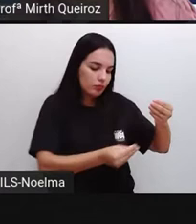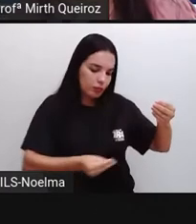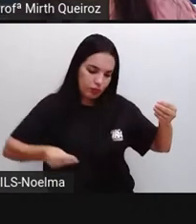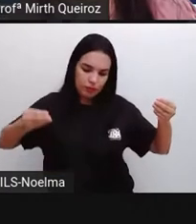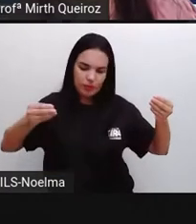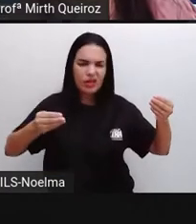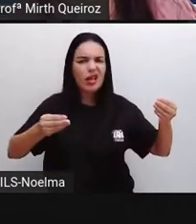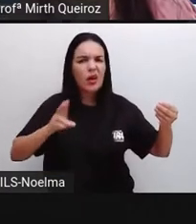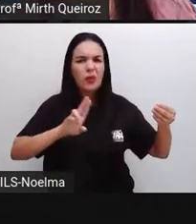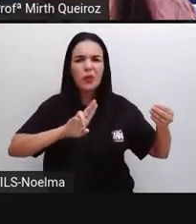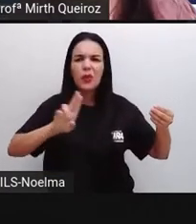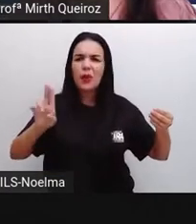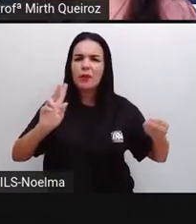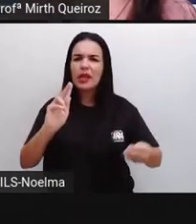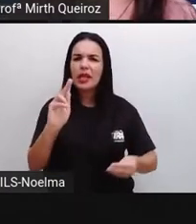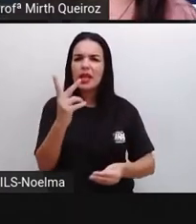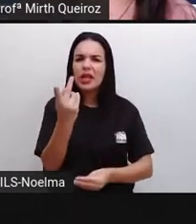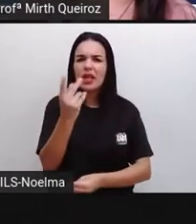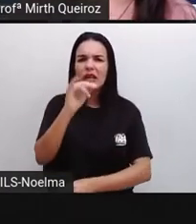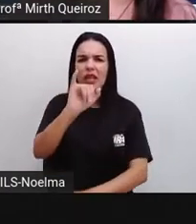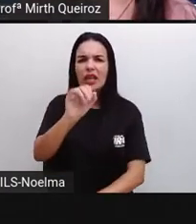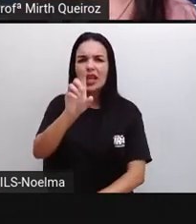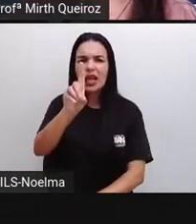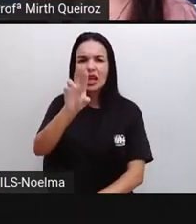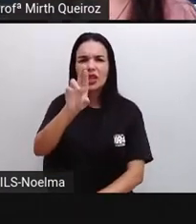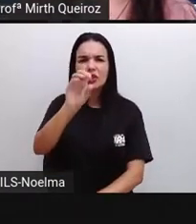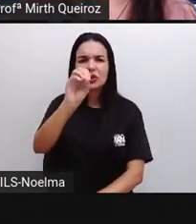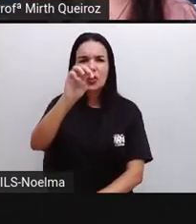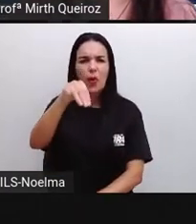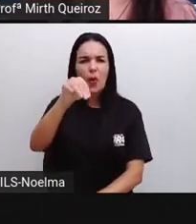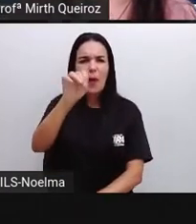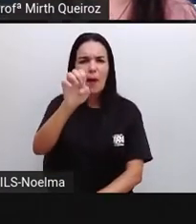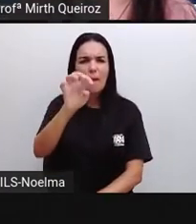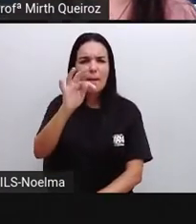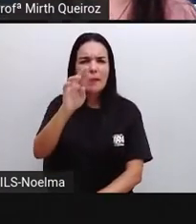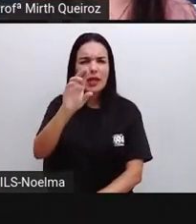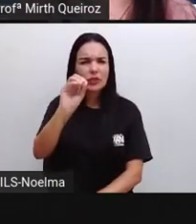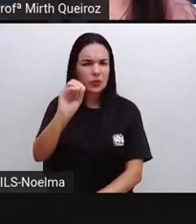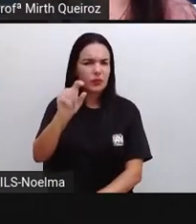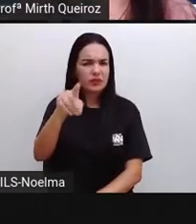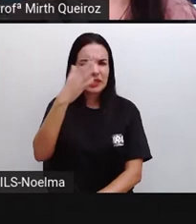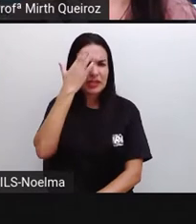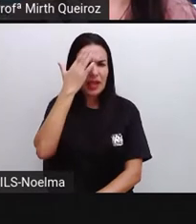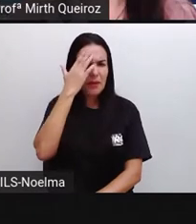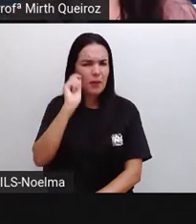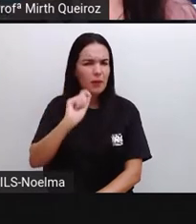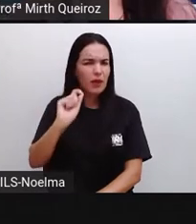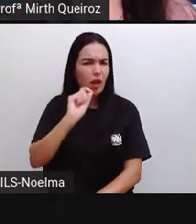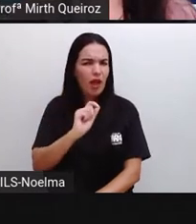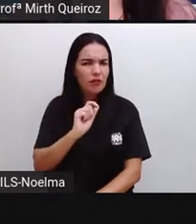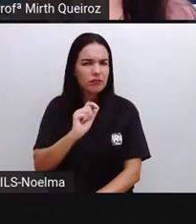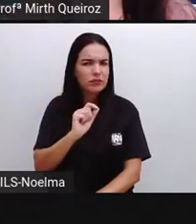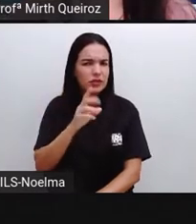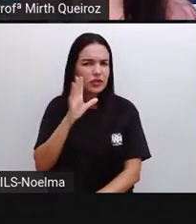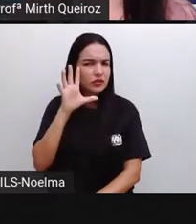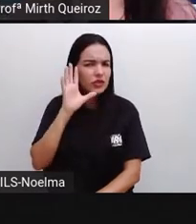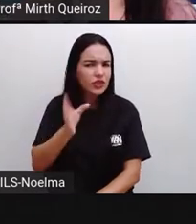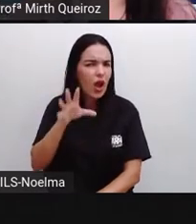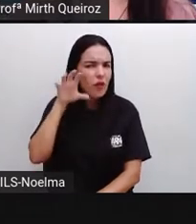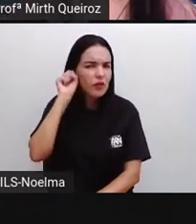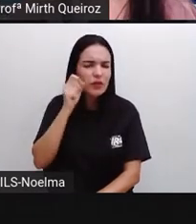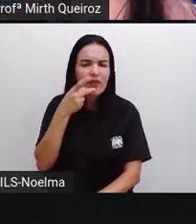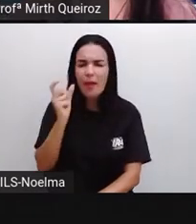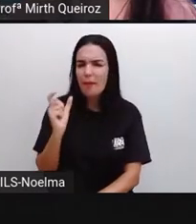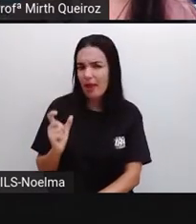Hidrômetro? O que é hidrômetro? Vocês sabem o que é hidrômetro? Já ouviram falar nessa palavra?